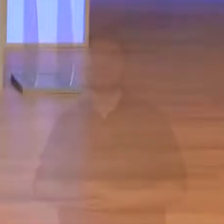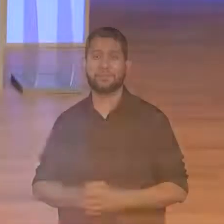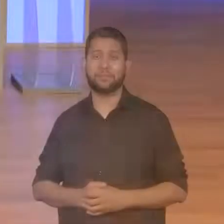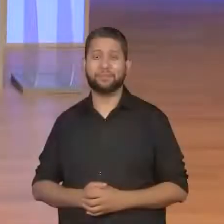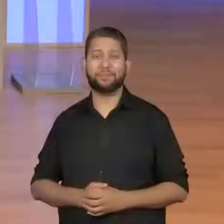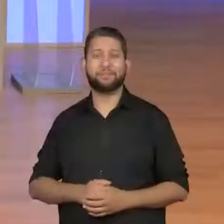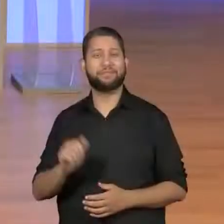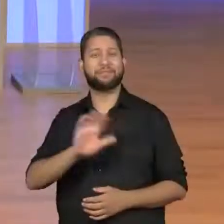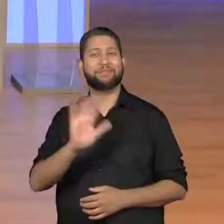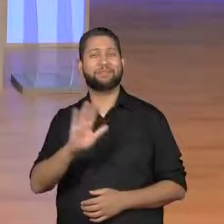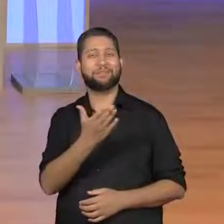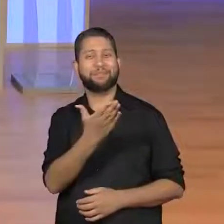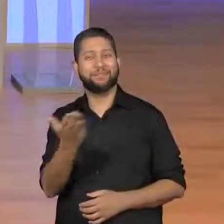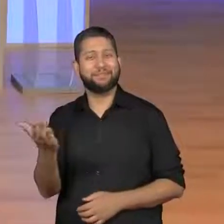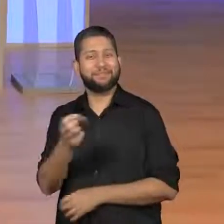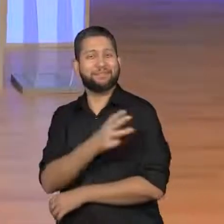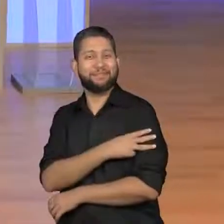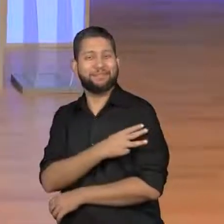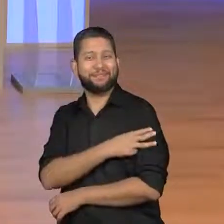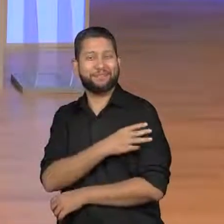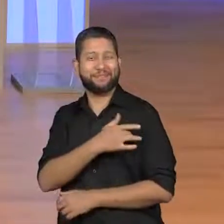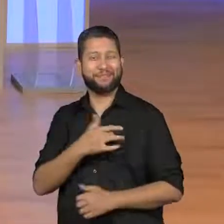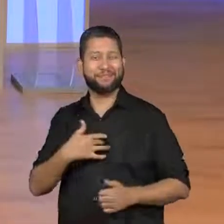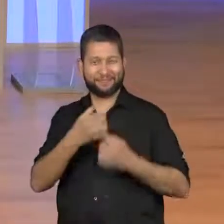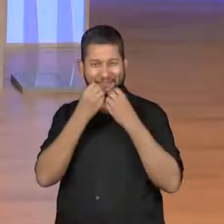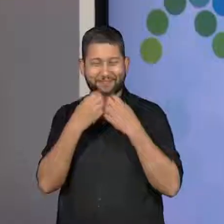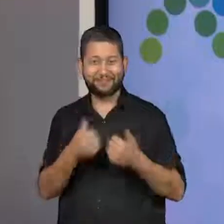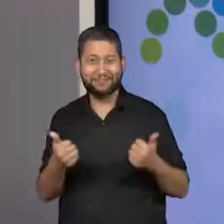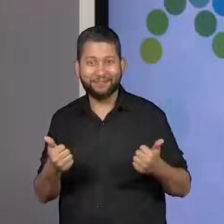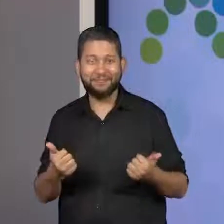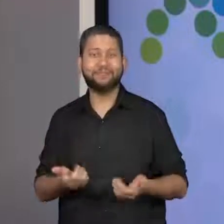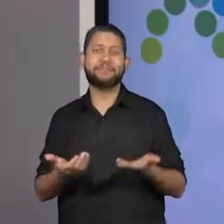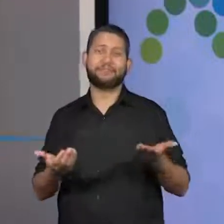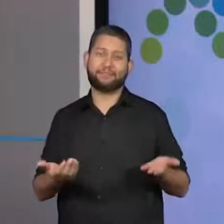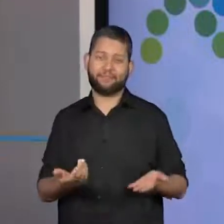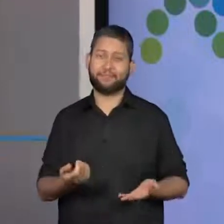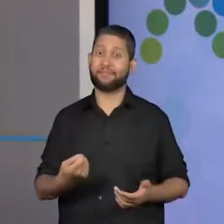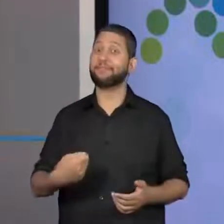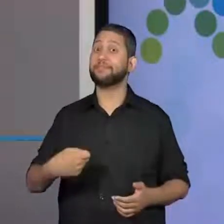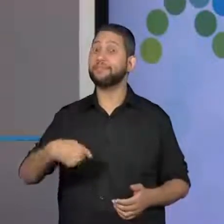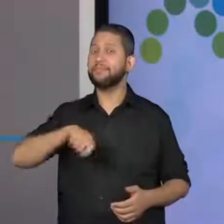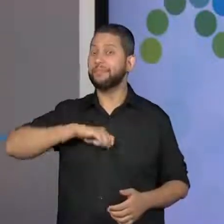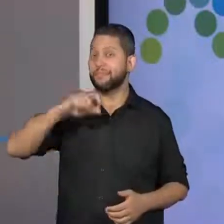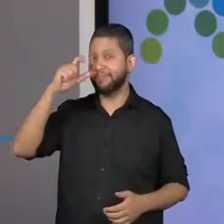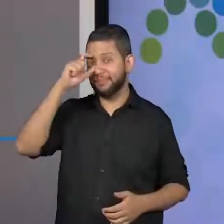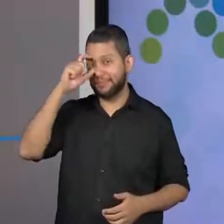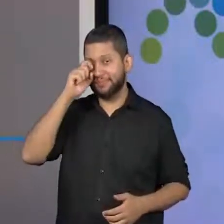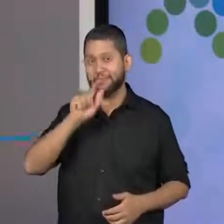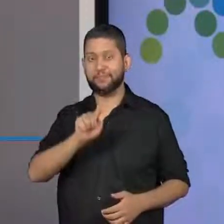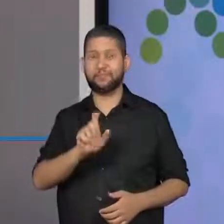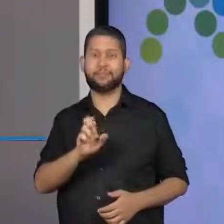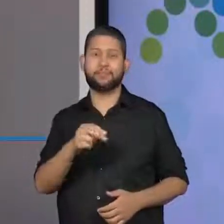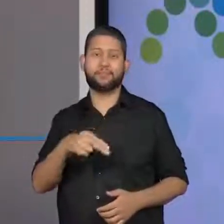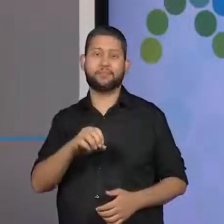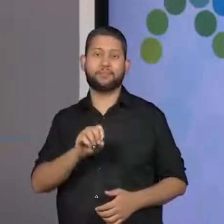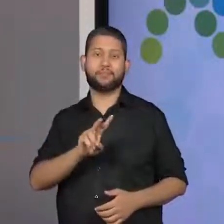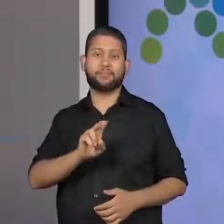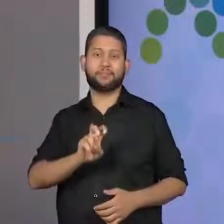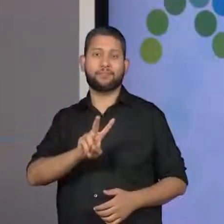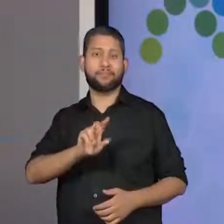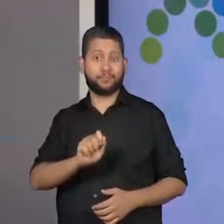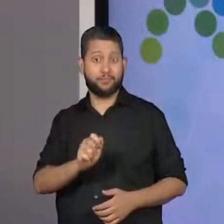Olá, estudantes do terceiro ano, tudo bem com vocês? Eu sou a professora Genoveva Alves e estou aqui para mais uma aula de